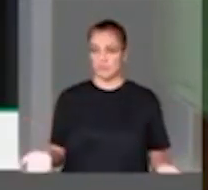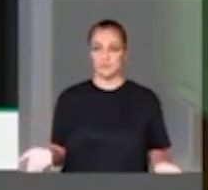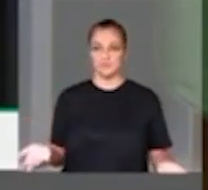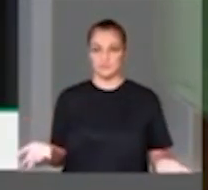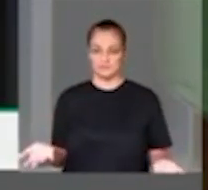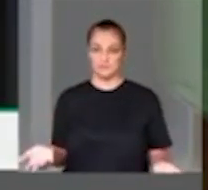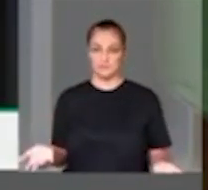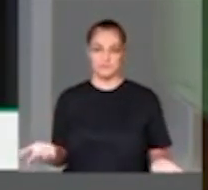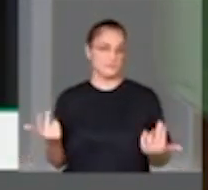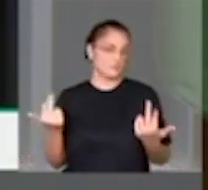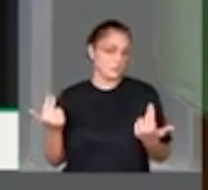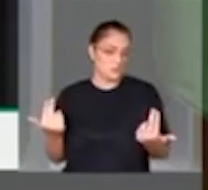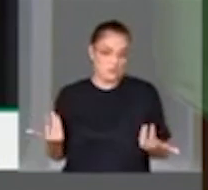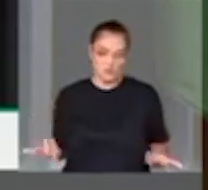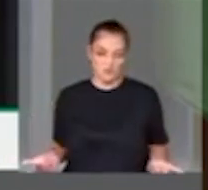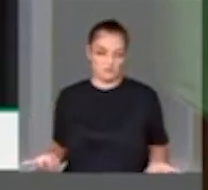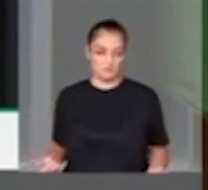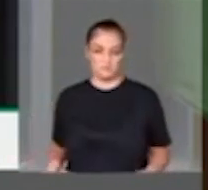Nosso presidente.